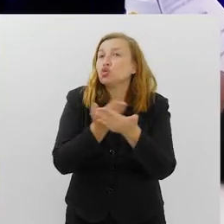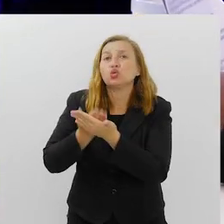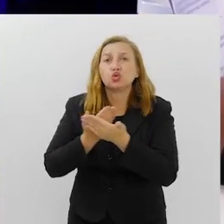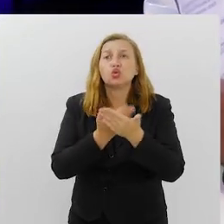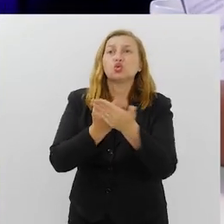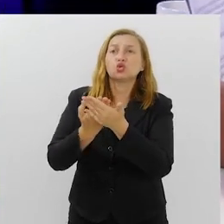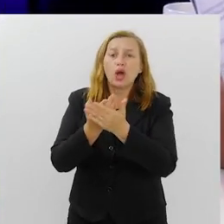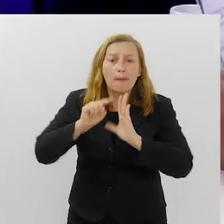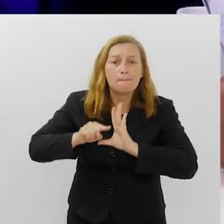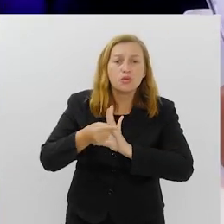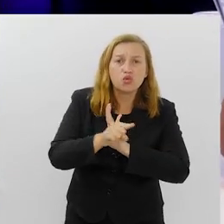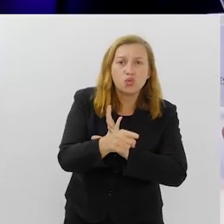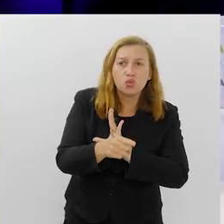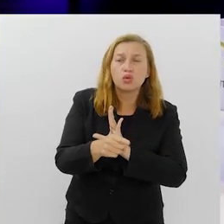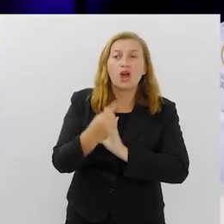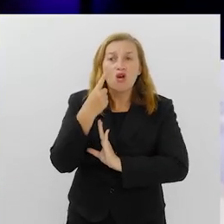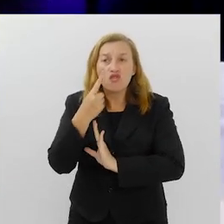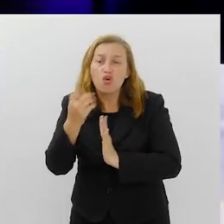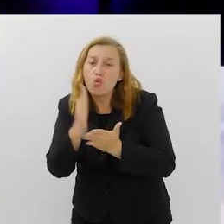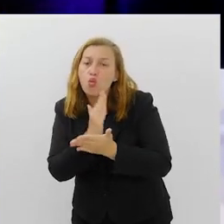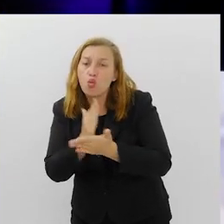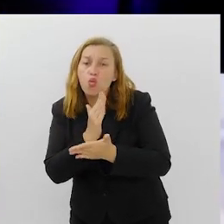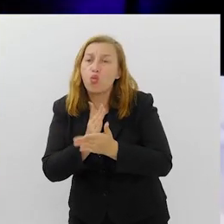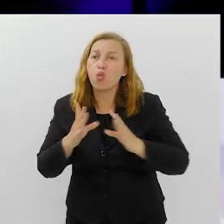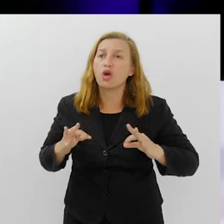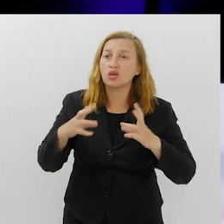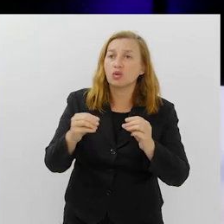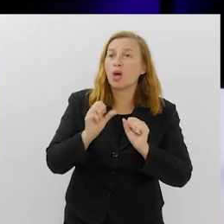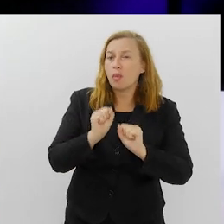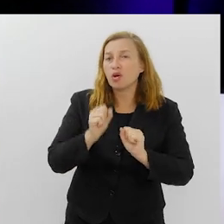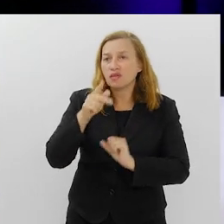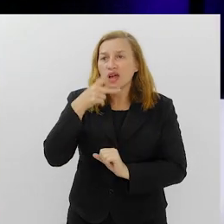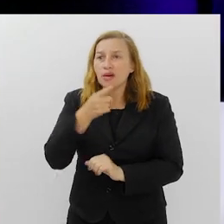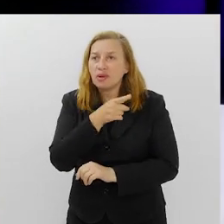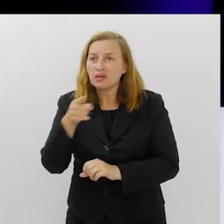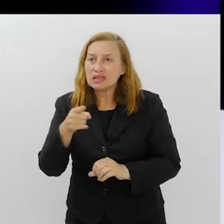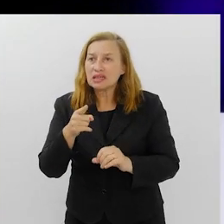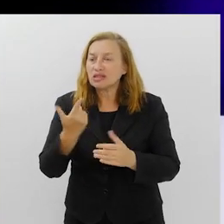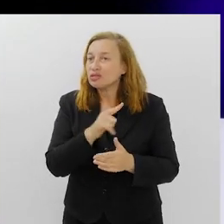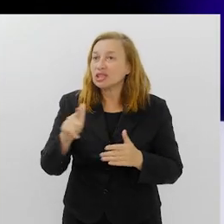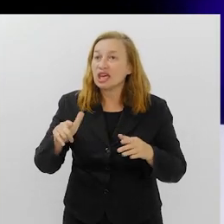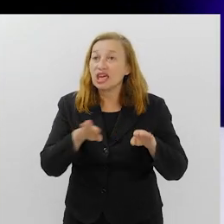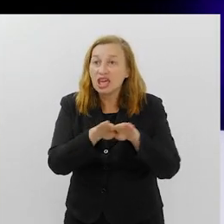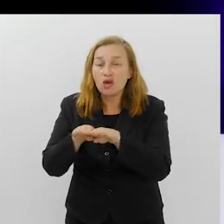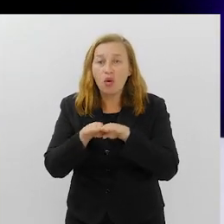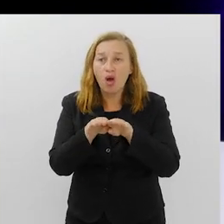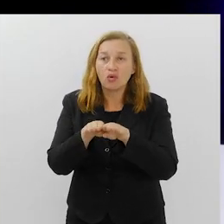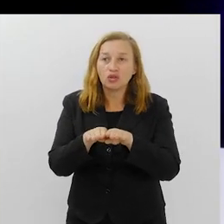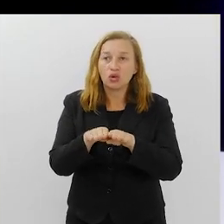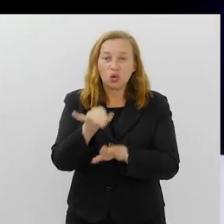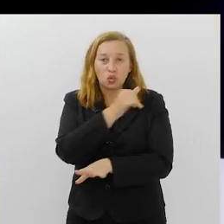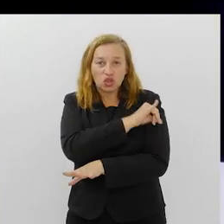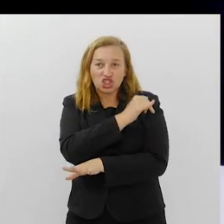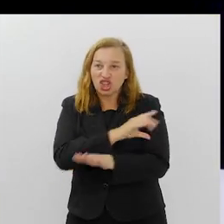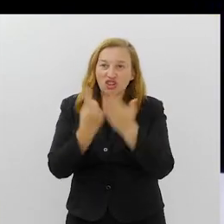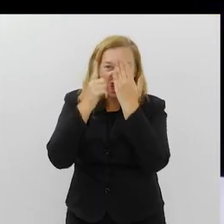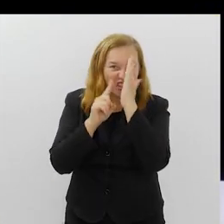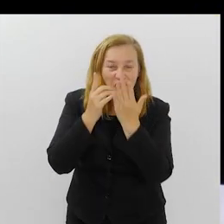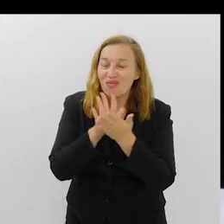de ver em vídeos e tudo. E posso dizer para você que não tem nada igual ao carnaval do Rio de Janeiro, não.